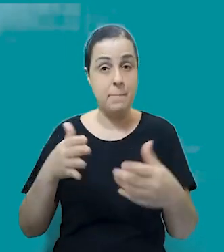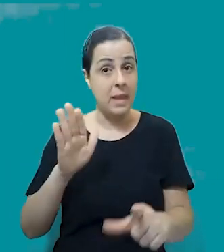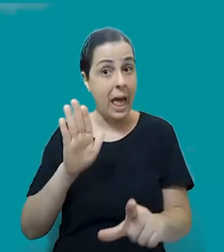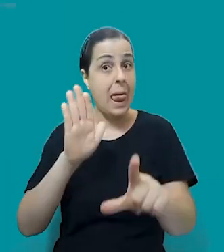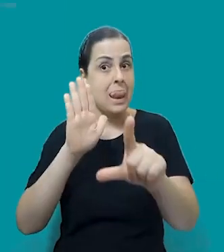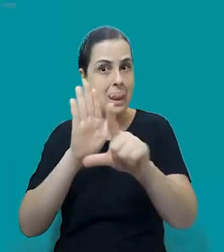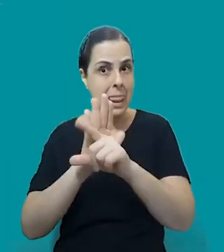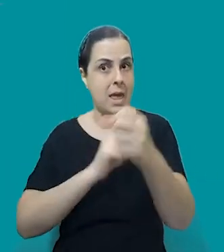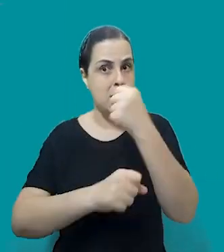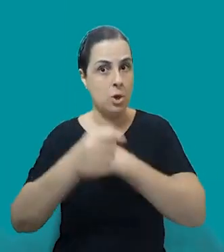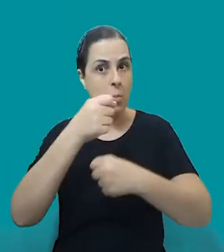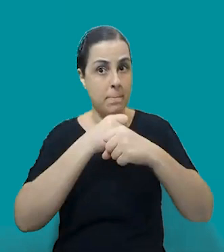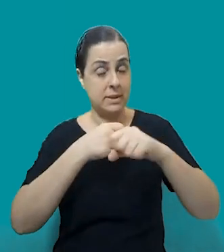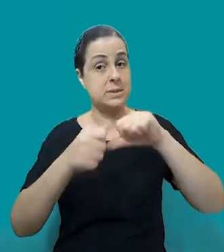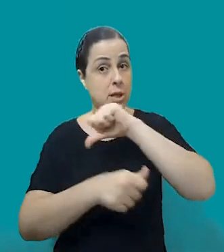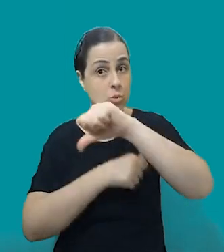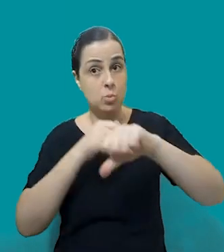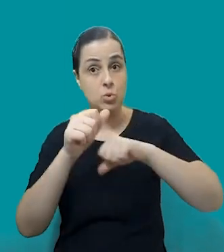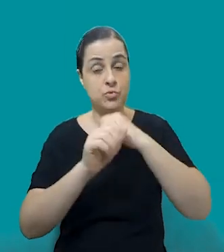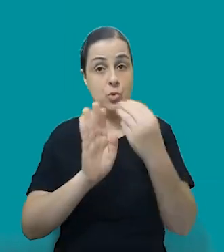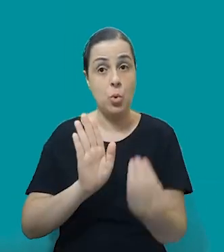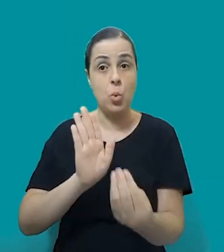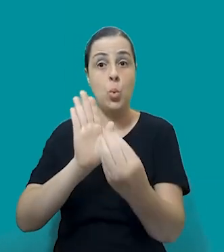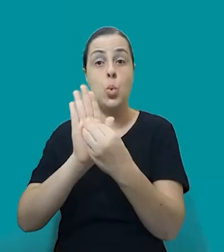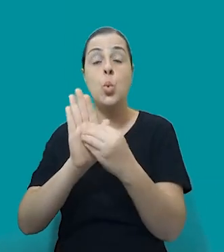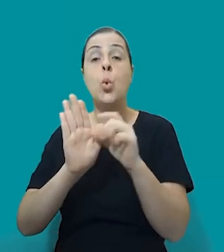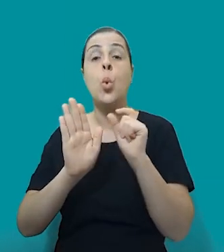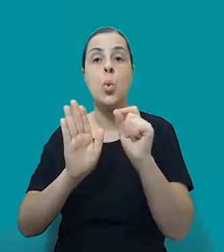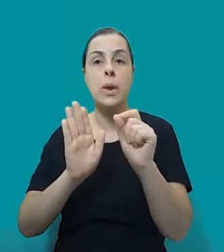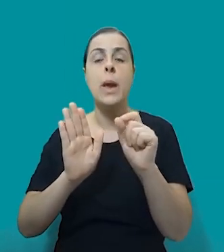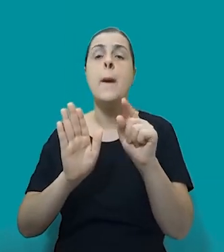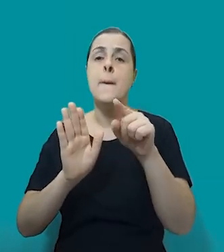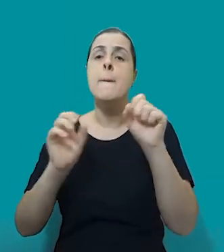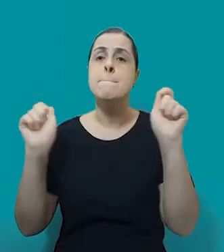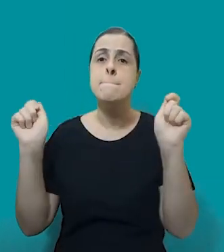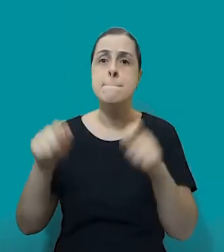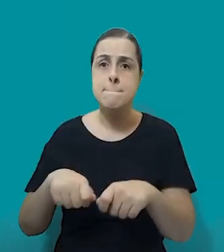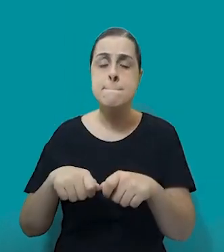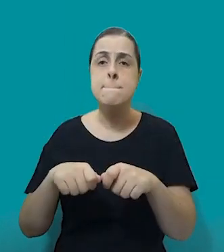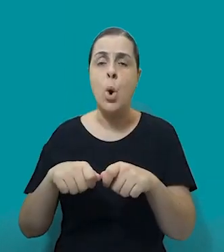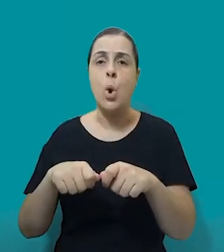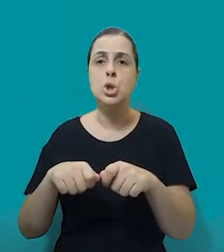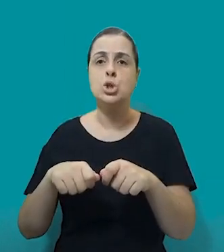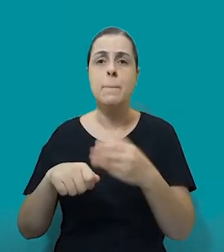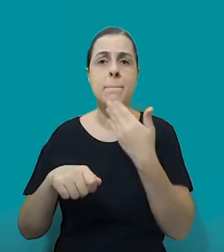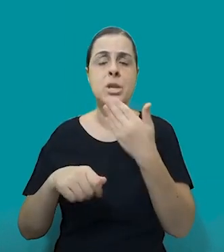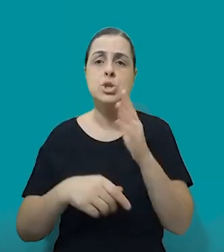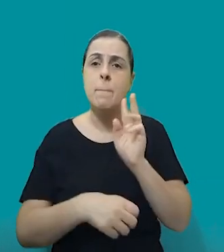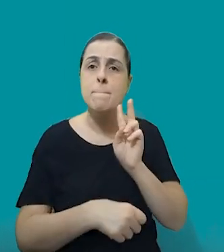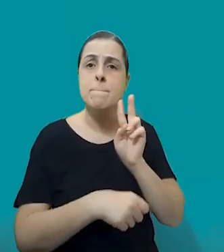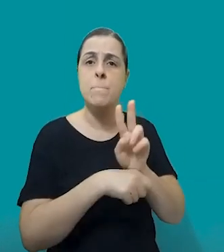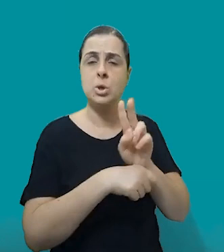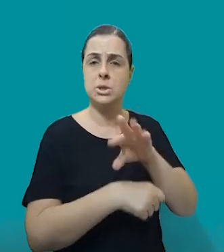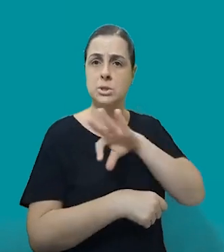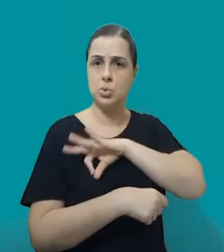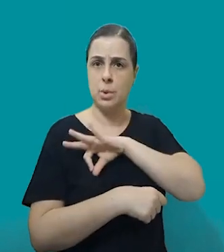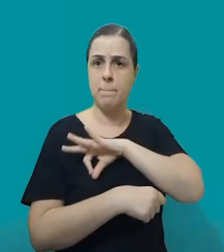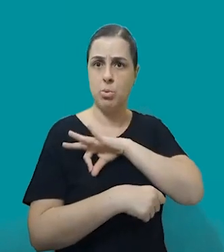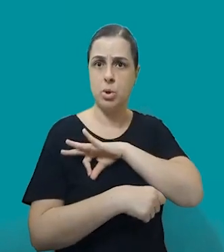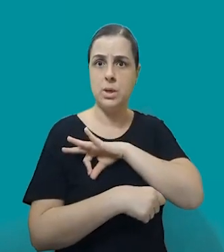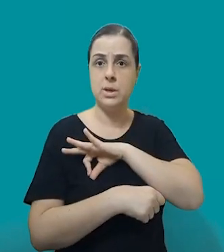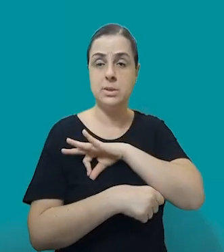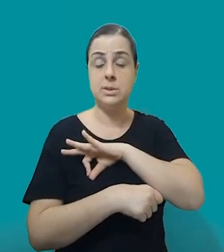Penha, ano passado, que foi a possibilidade de se conseguir medida protetiva sem registro de boletim de ocorrência. Isso é uma mudança